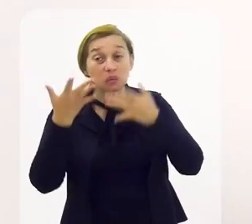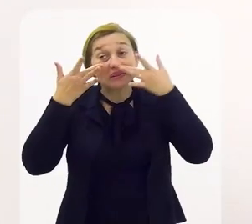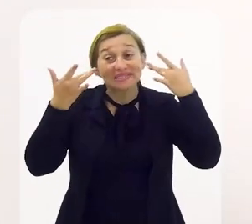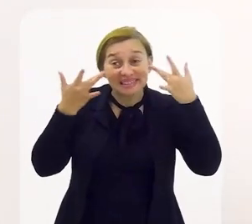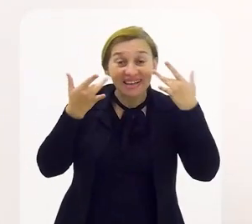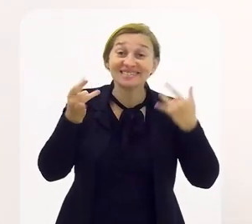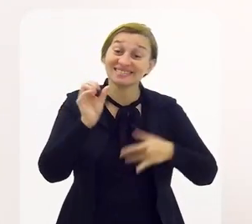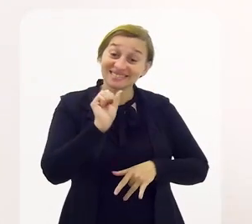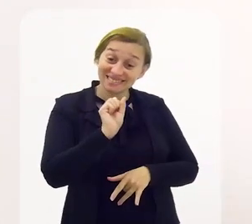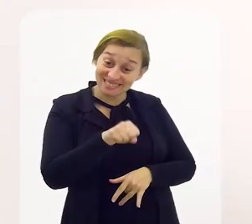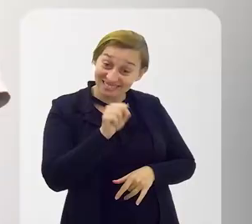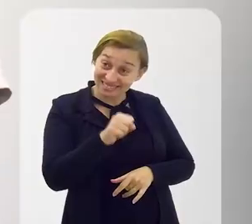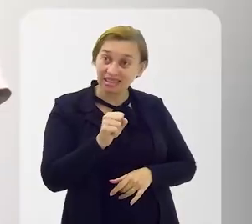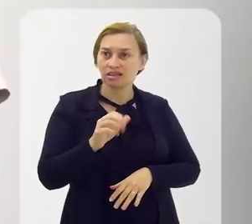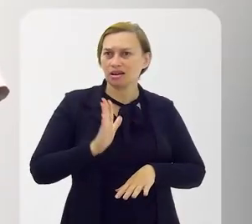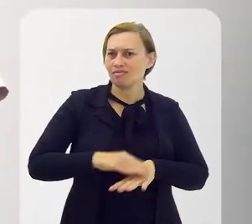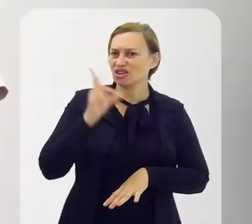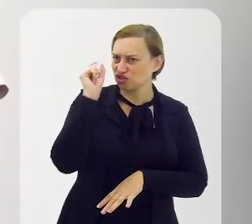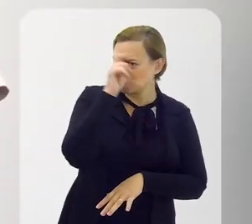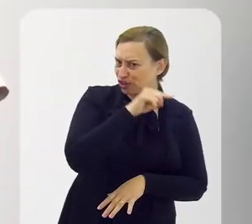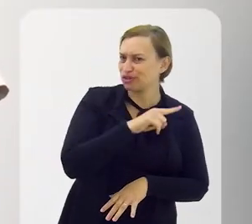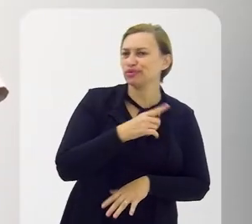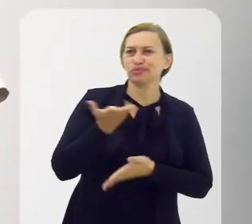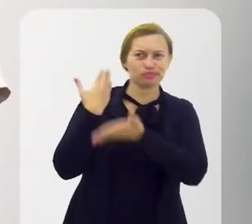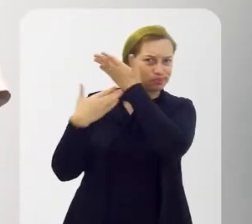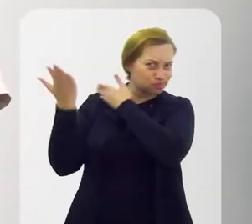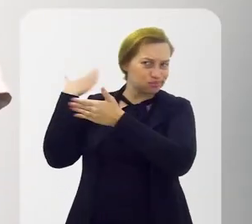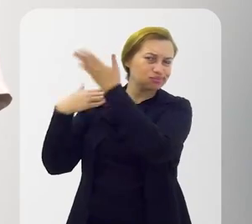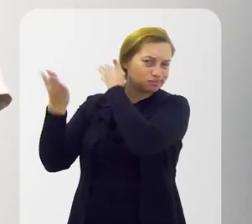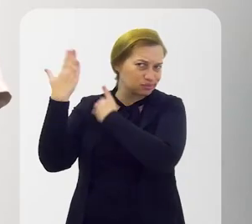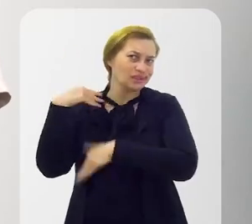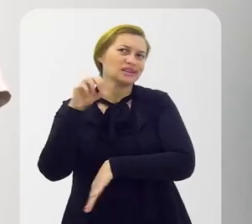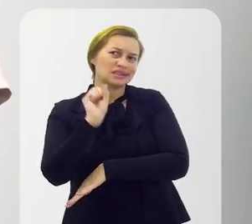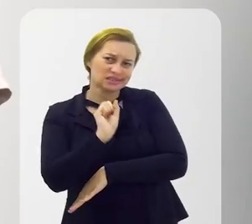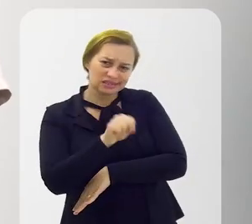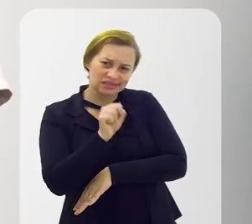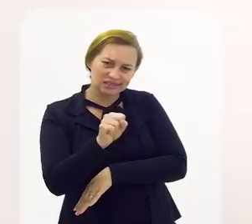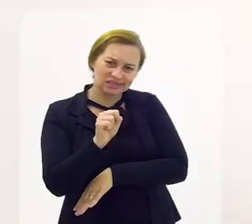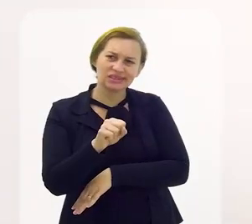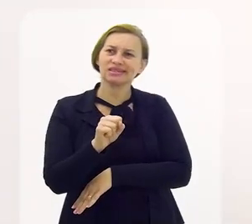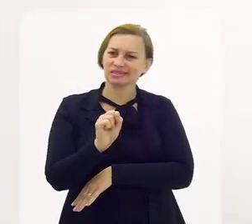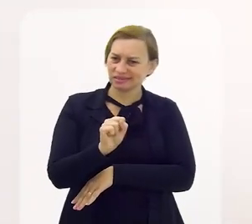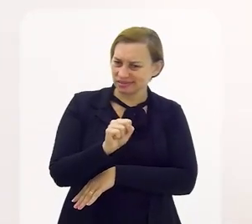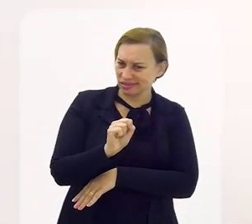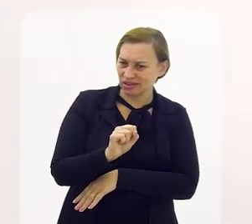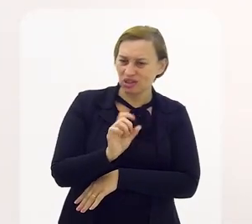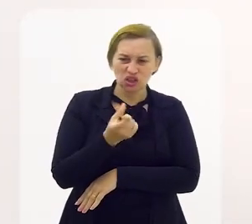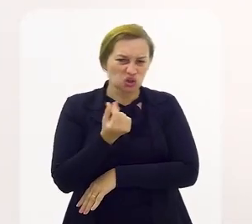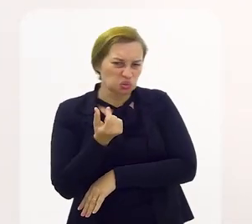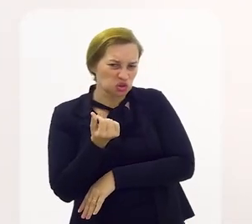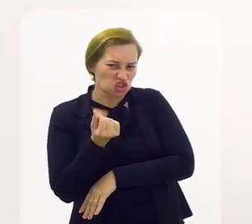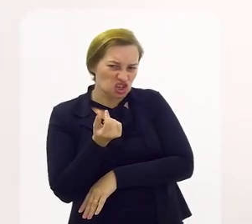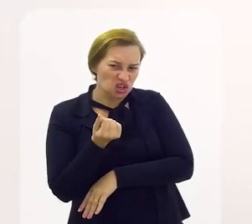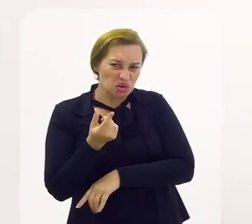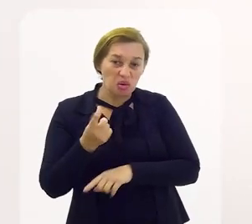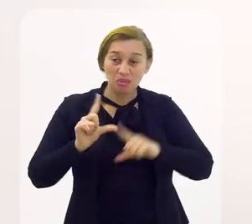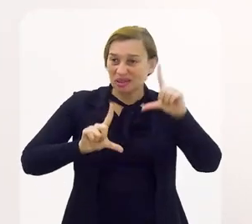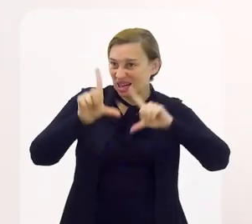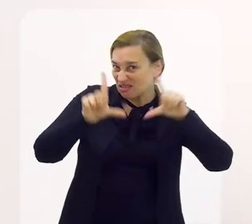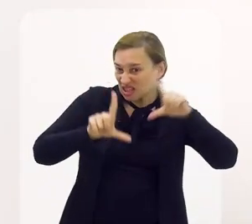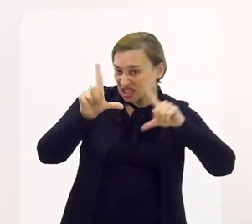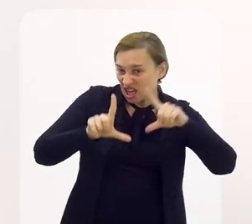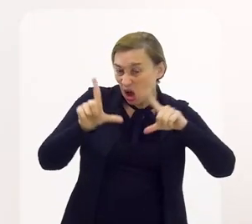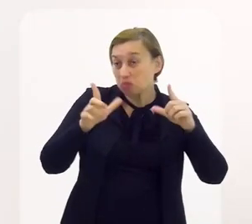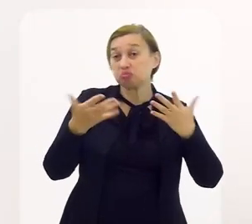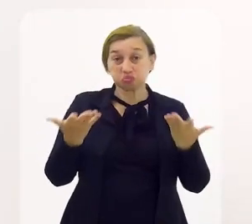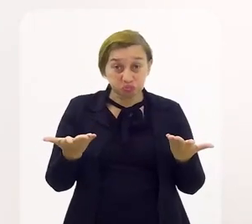Sim Que era mais difícil Inclusive Sim, sim Né? Não só para se ganhar dinheiro Mas para se sobreviver Essa televisão